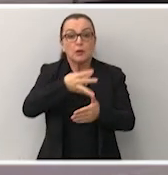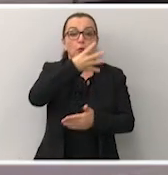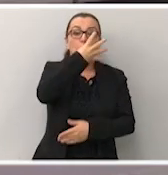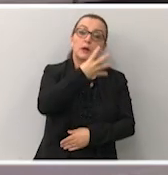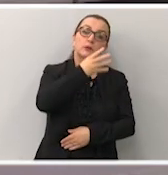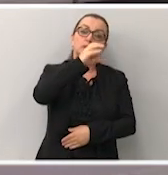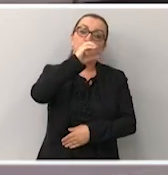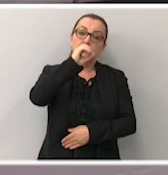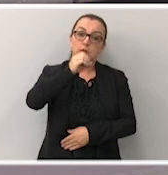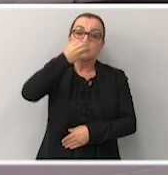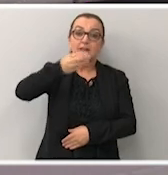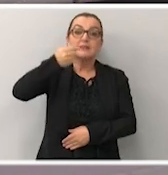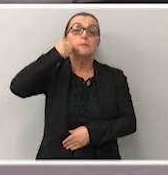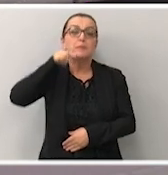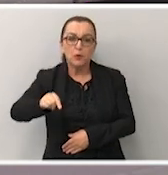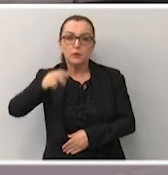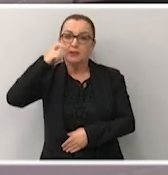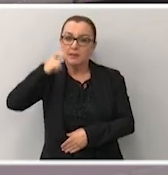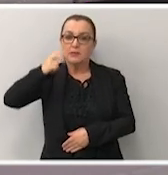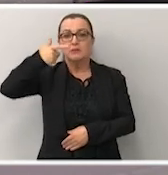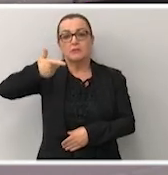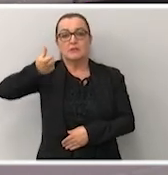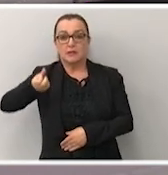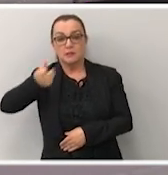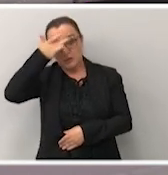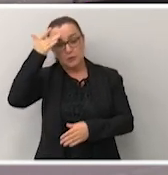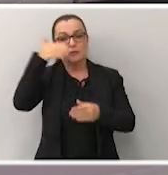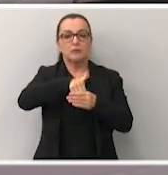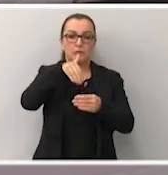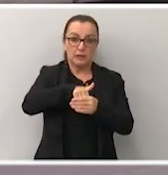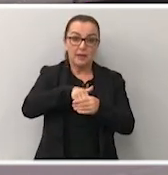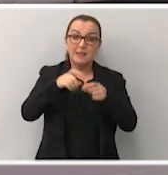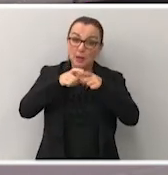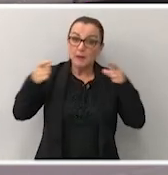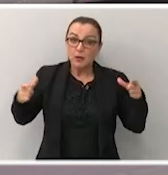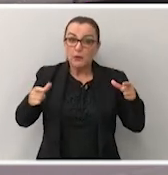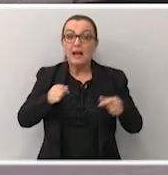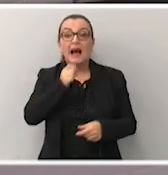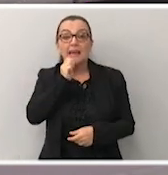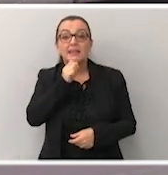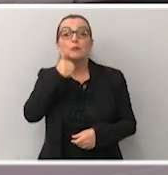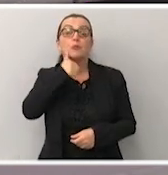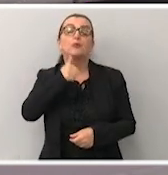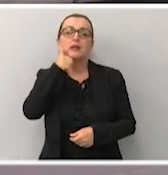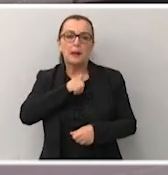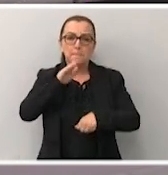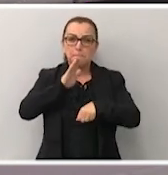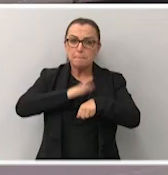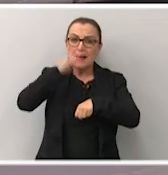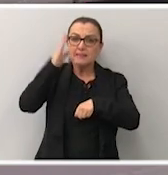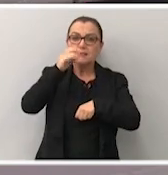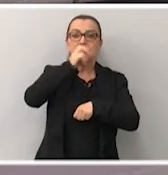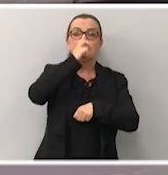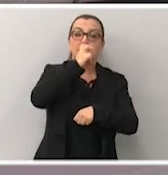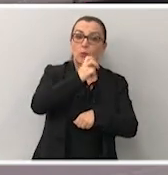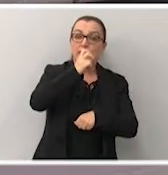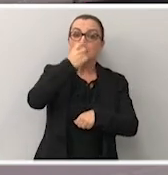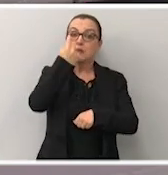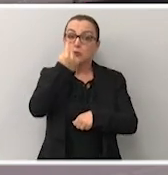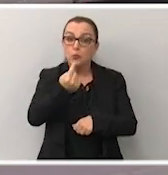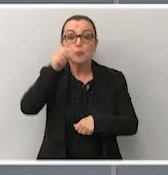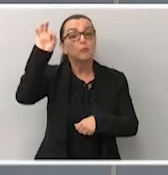403.526. E a maioria ainda é de mulheres, pouco mais de 51%.